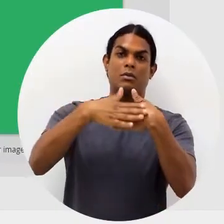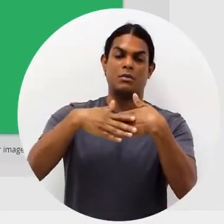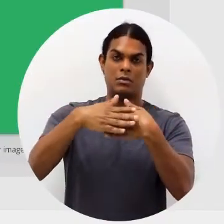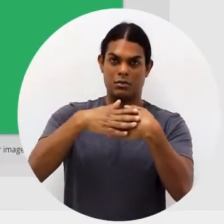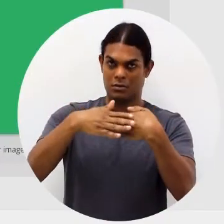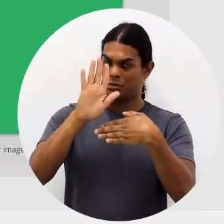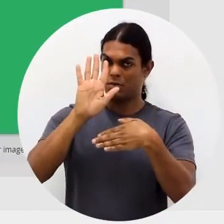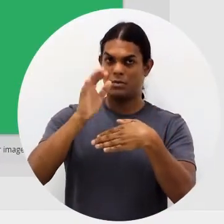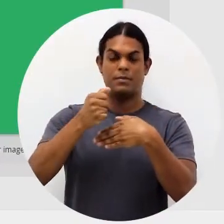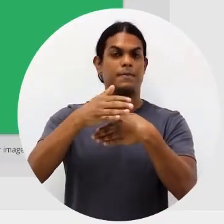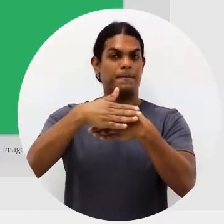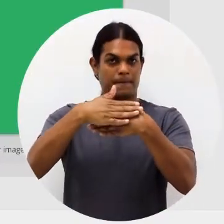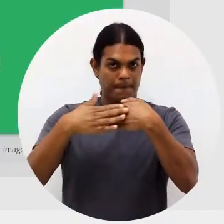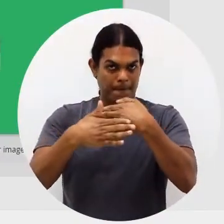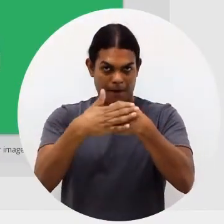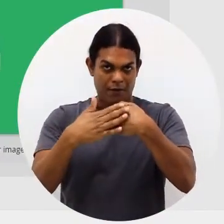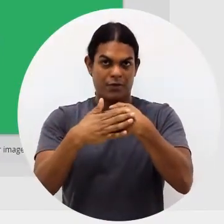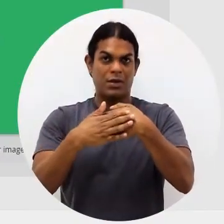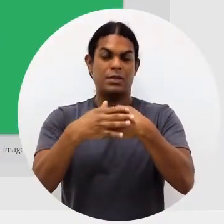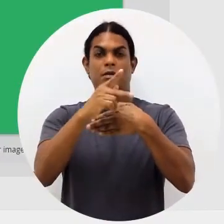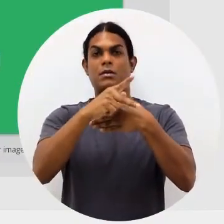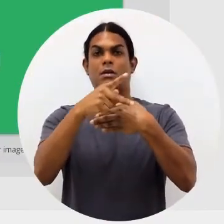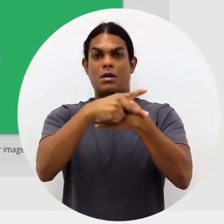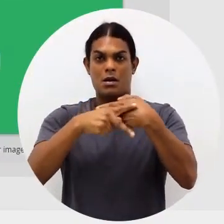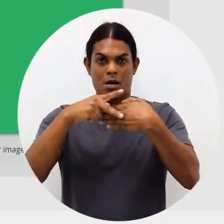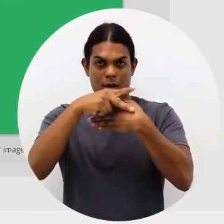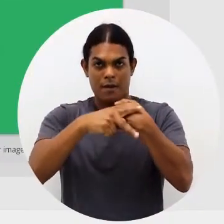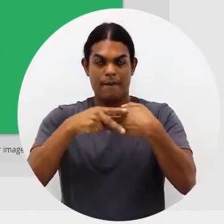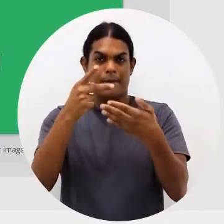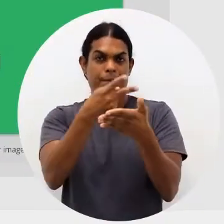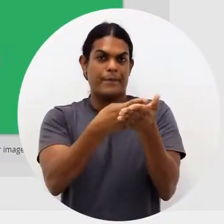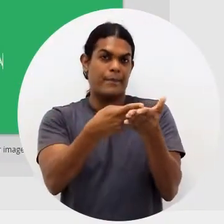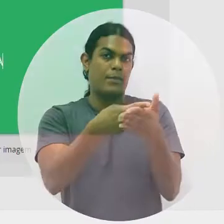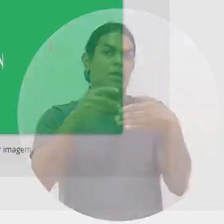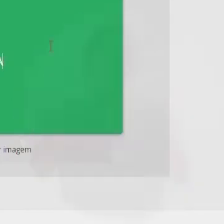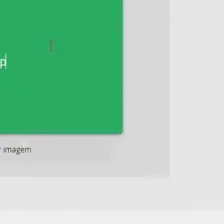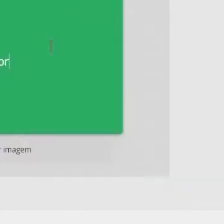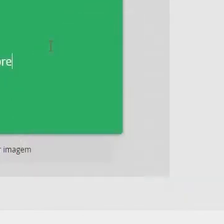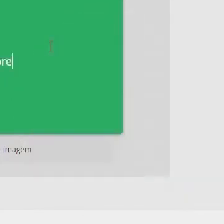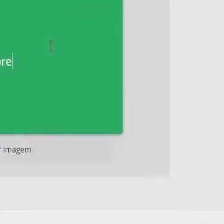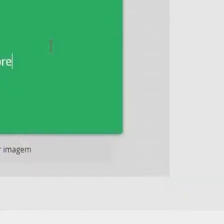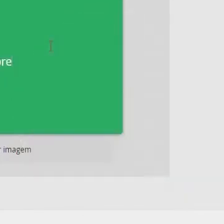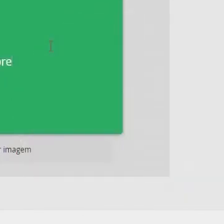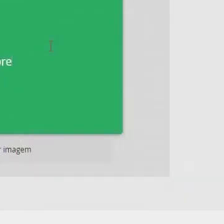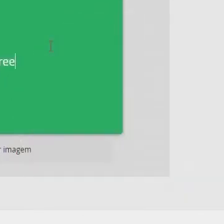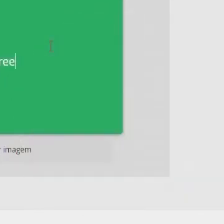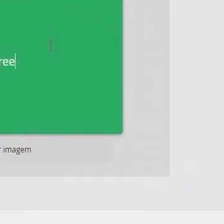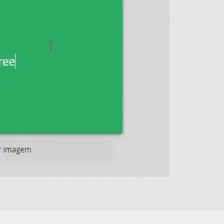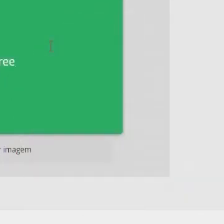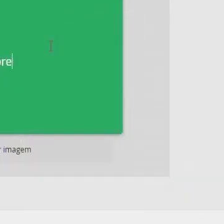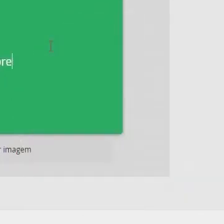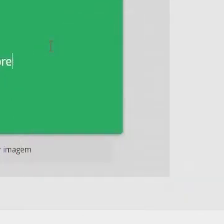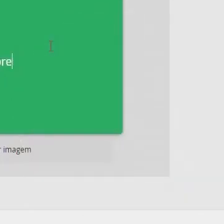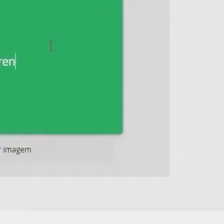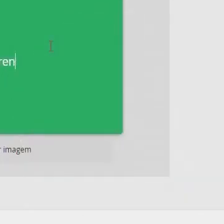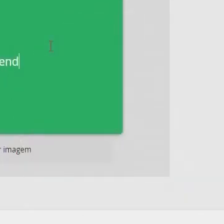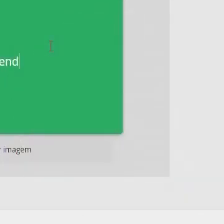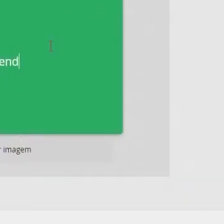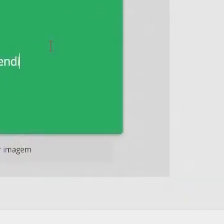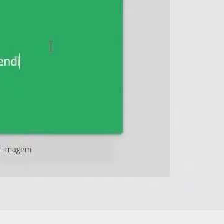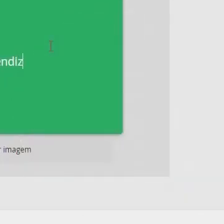dizer e do outro lado o que aquela imagem representa. Então, vamos lá. Aprendizagem em grupo.